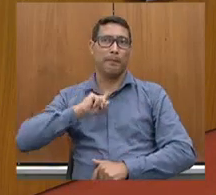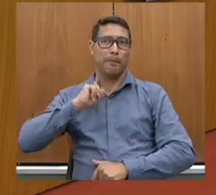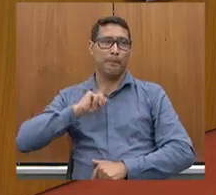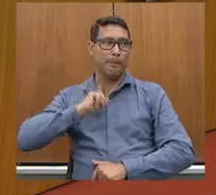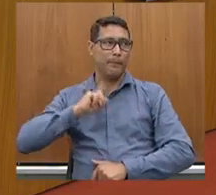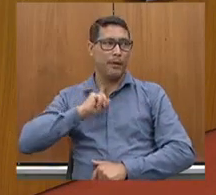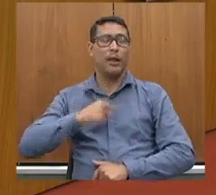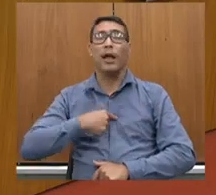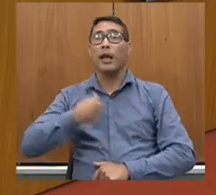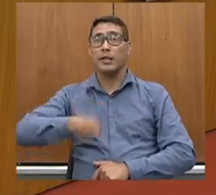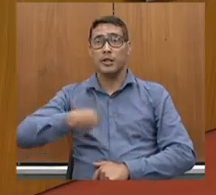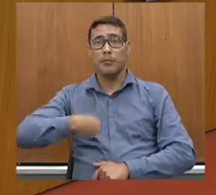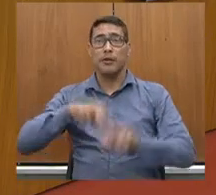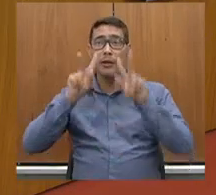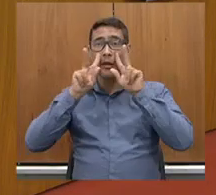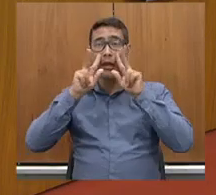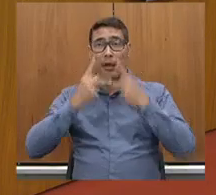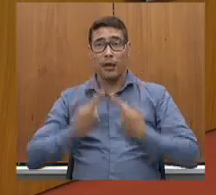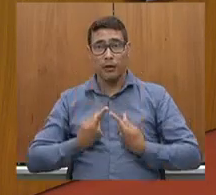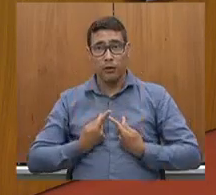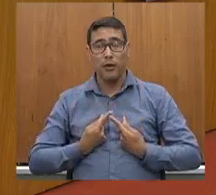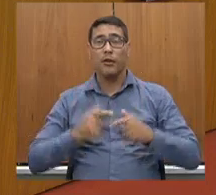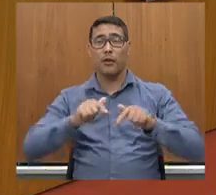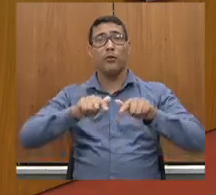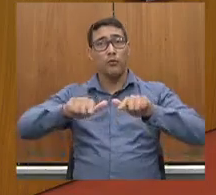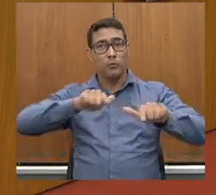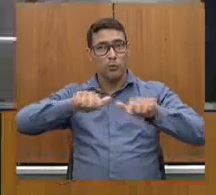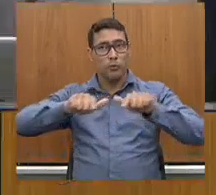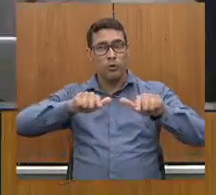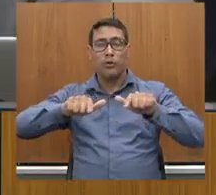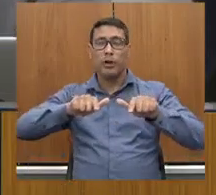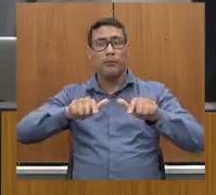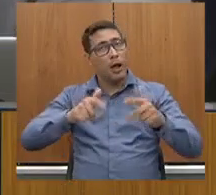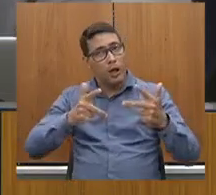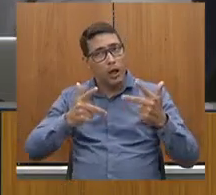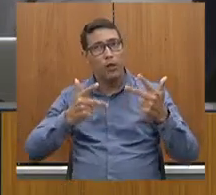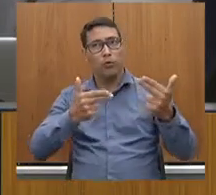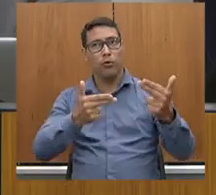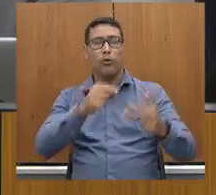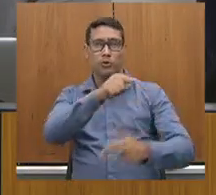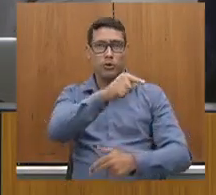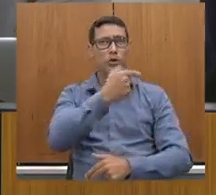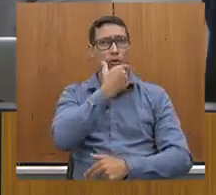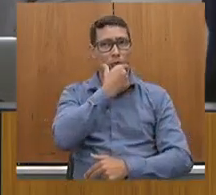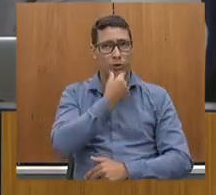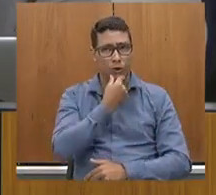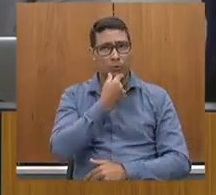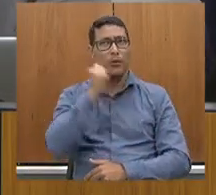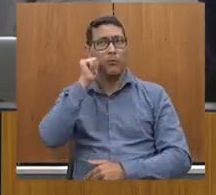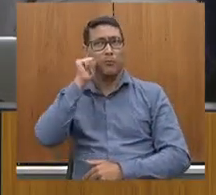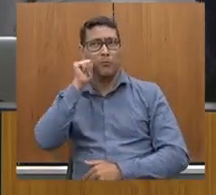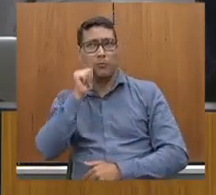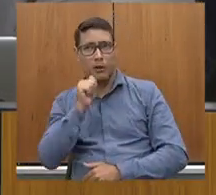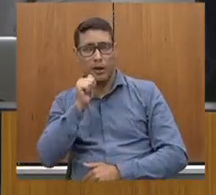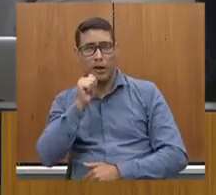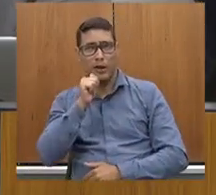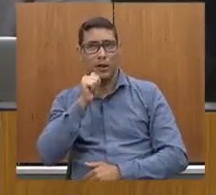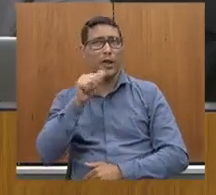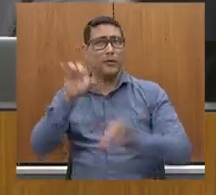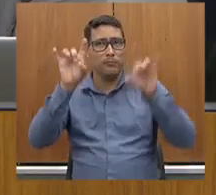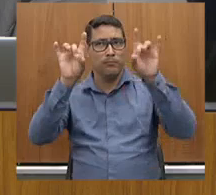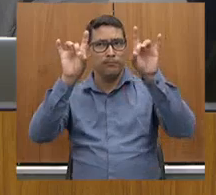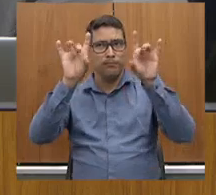reconhecer trabalhos como deste homem e de mulheres notáveis do Estado de Minas Gerais,